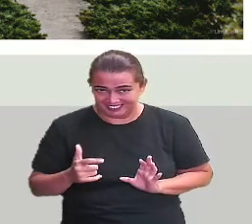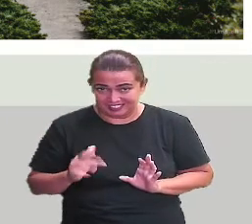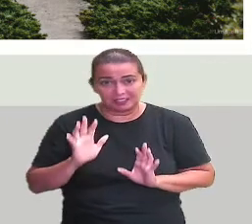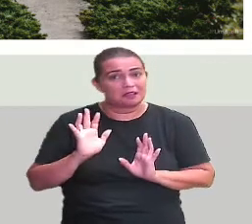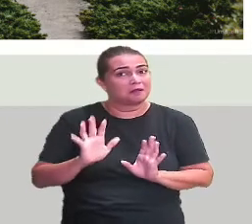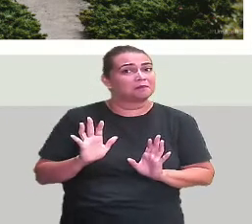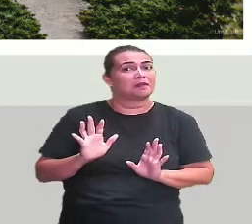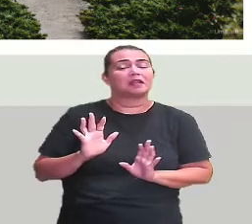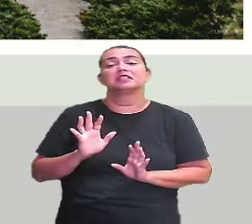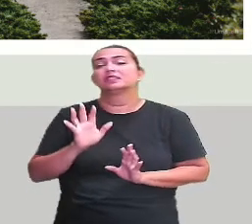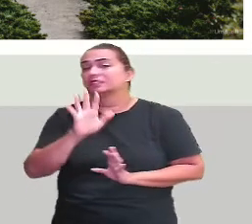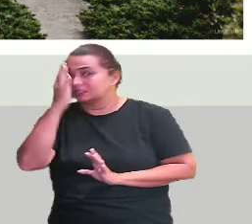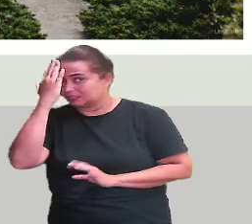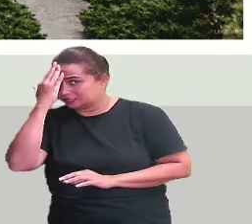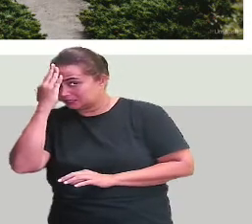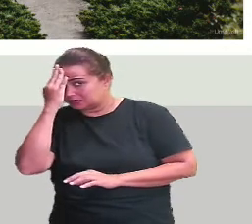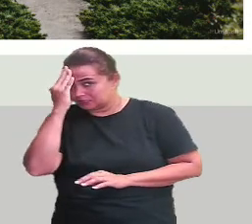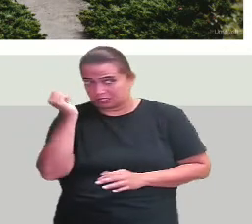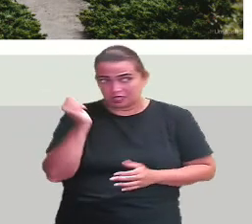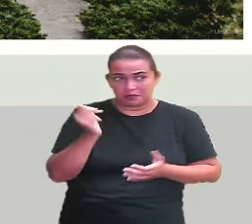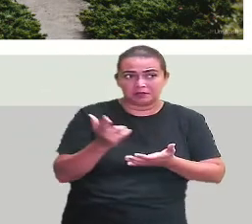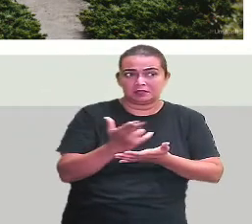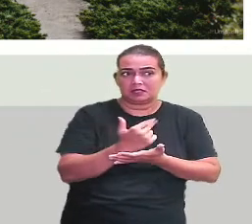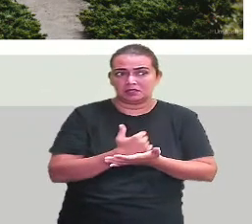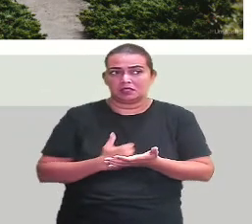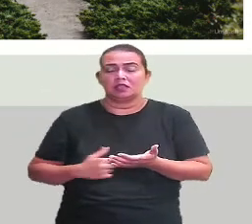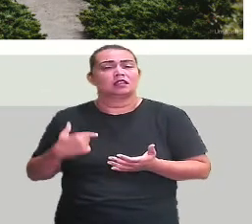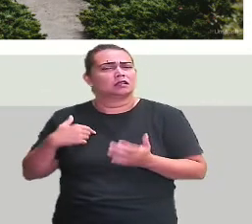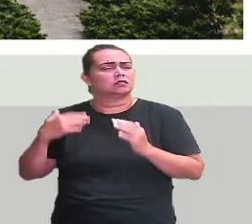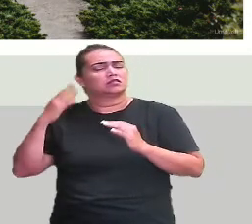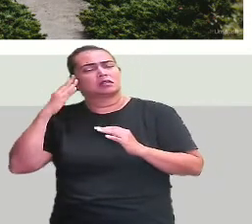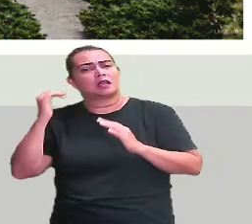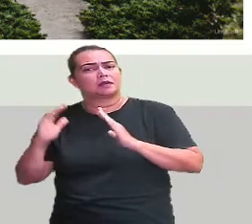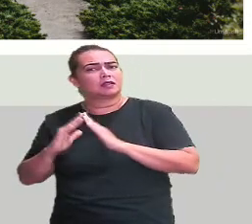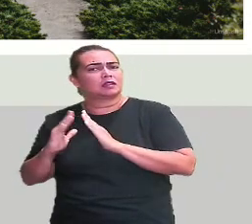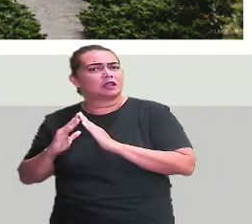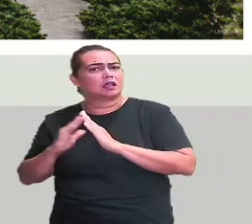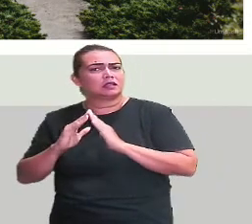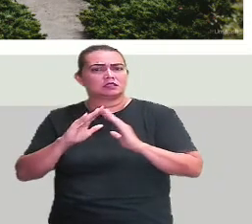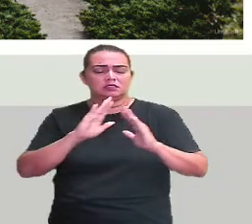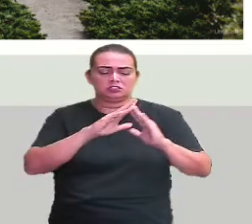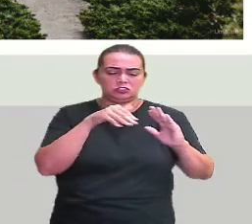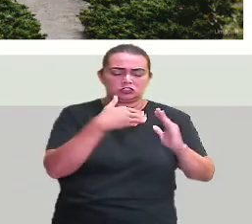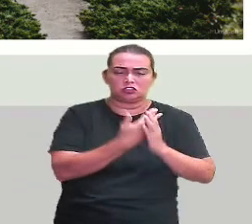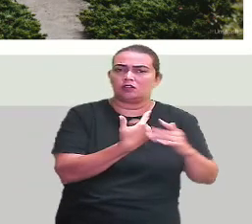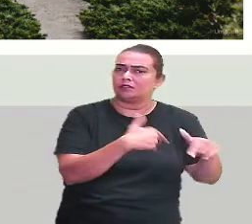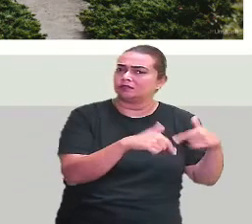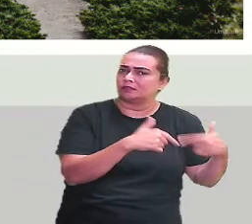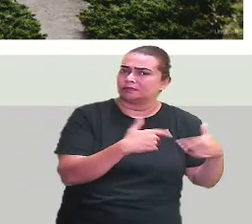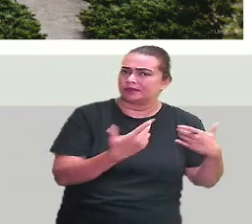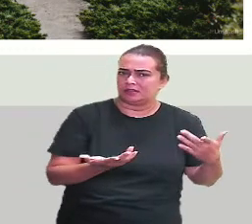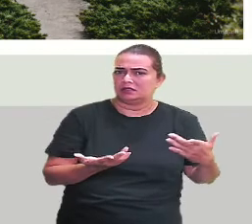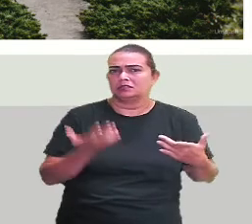disso. Mas a sabe desenhar, eu mesmo sei desenhar a minha casa, eu sei desenhar a escola em eu trabalho, a gente sabe desenhar. Eu sei desenhar a